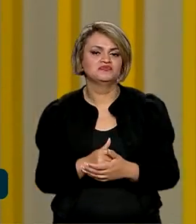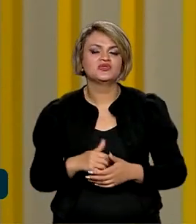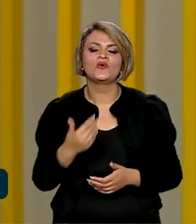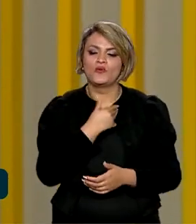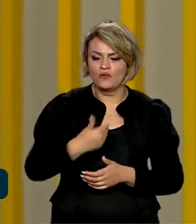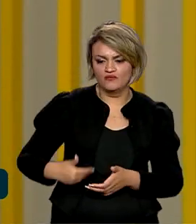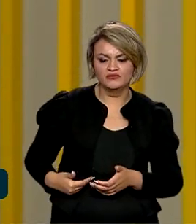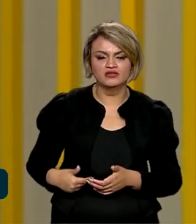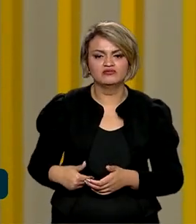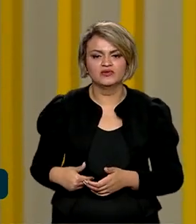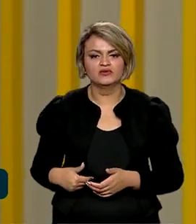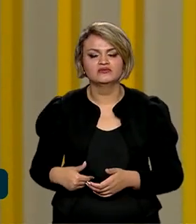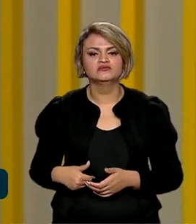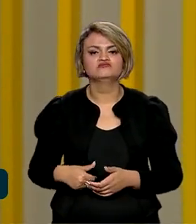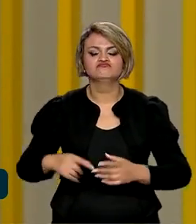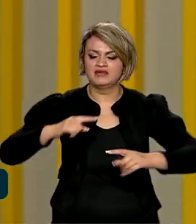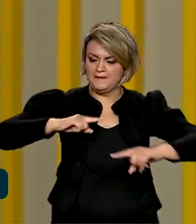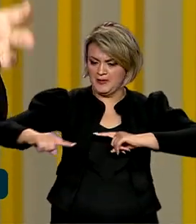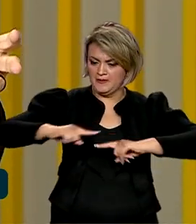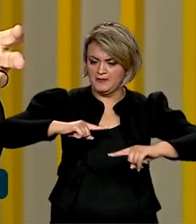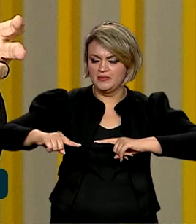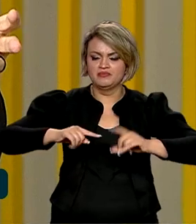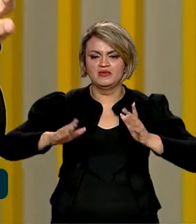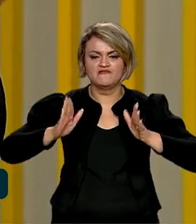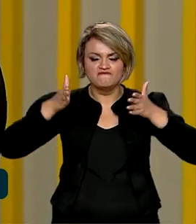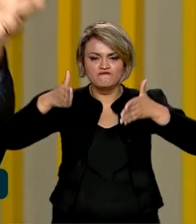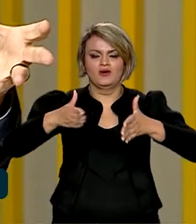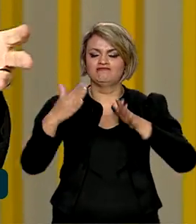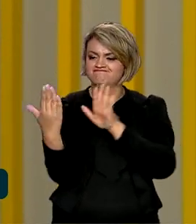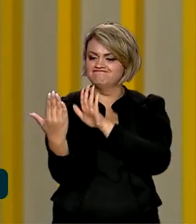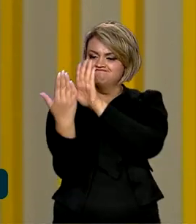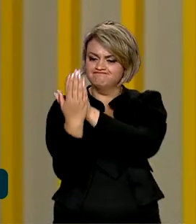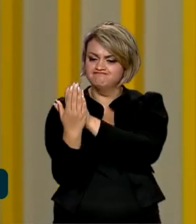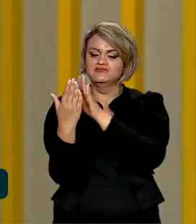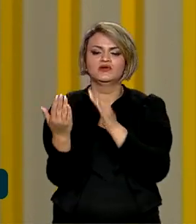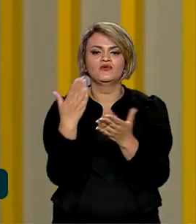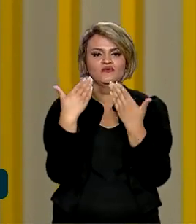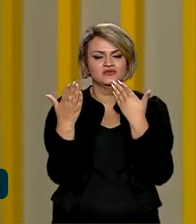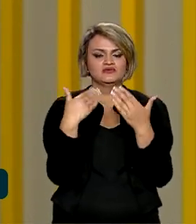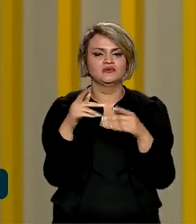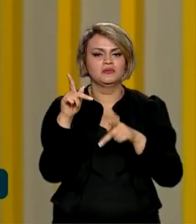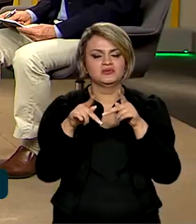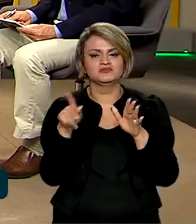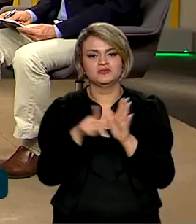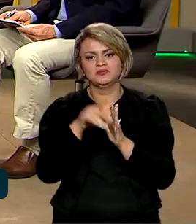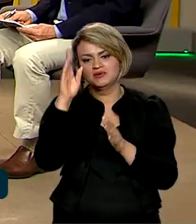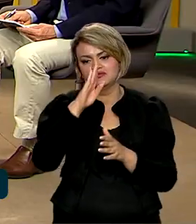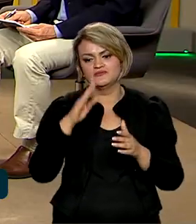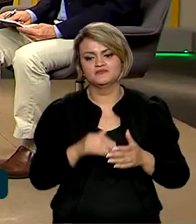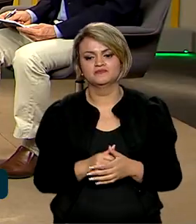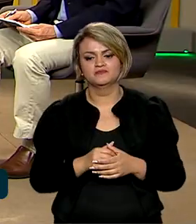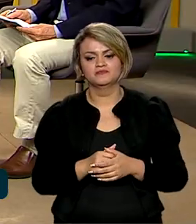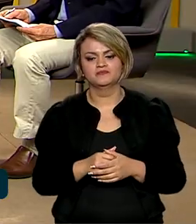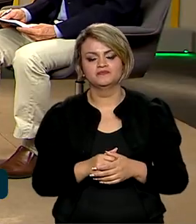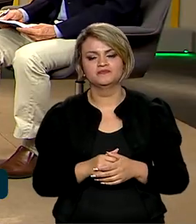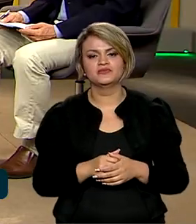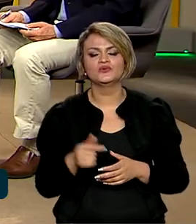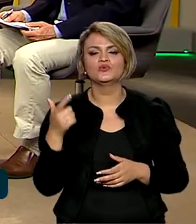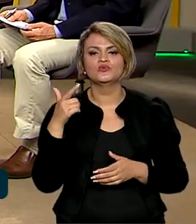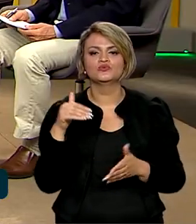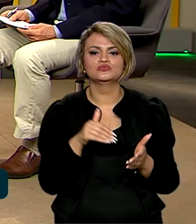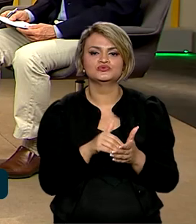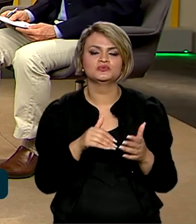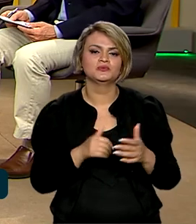voltando a governar de frente e dialogando com o povo brasileiro. E, secretário, para a gente encerrar,